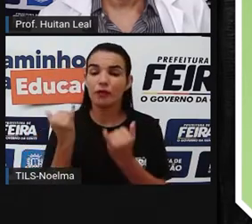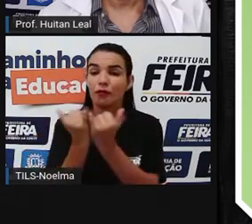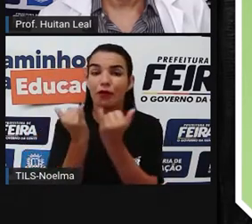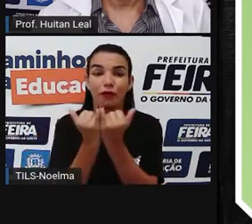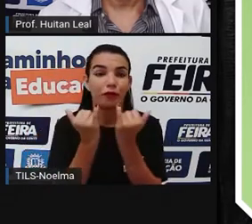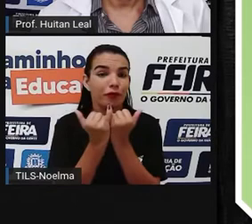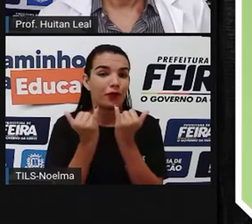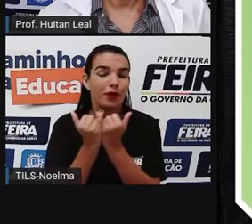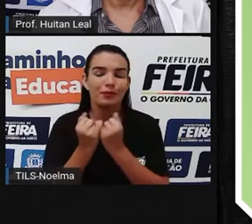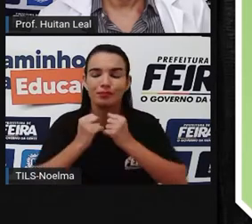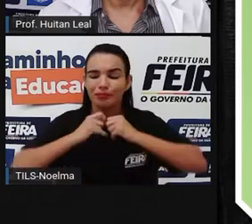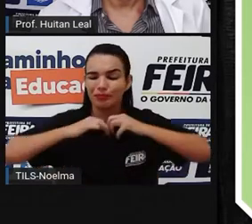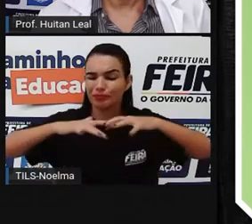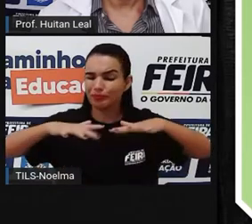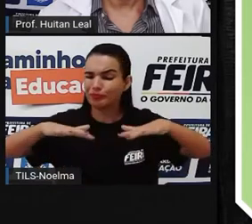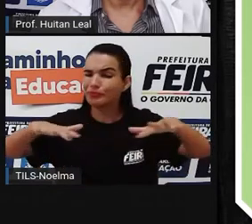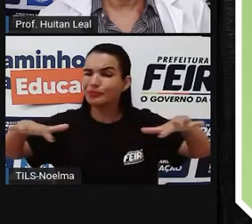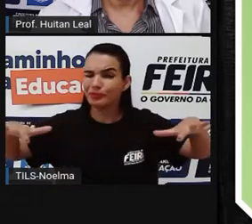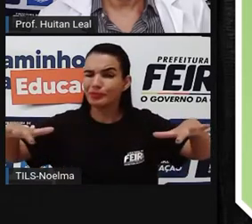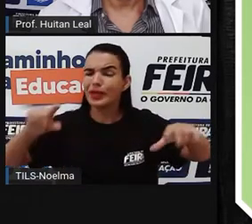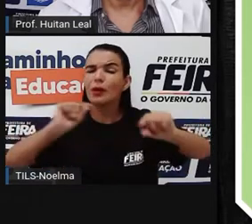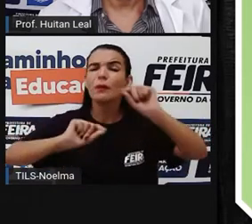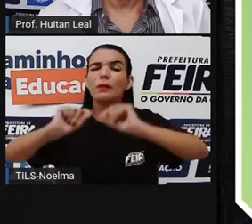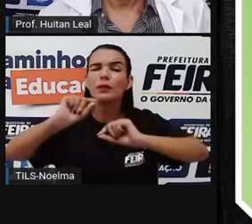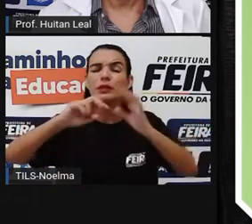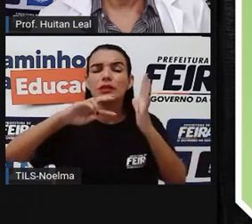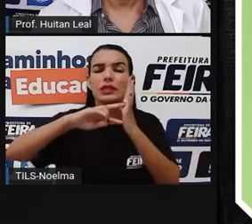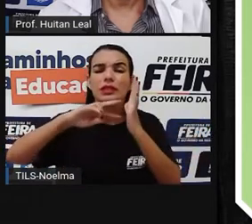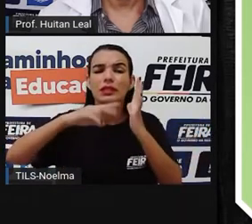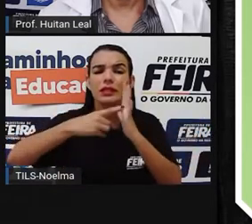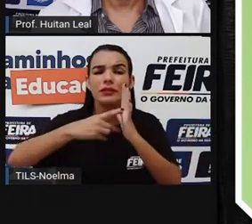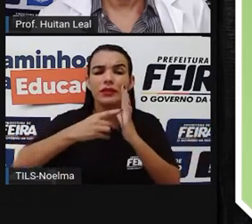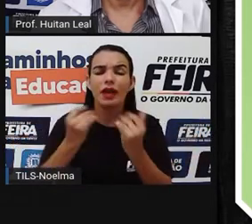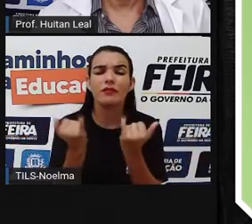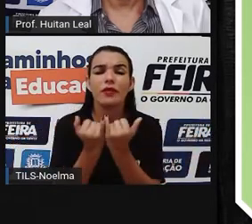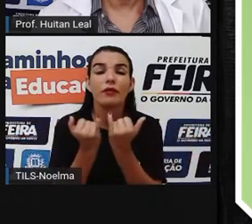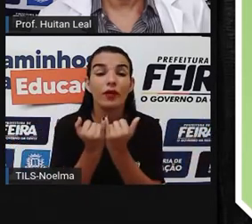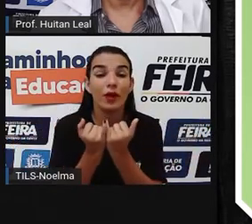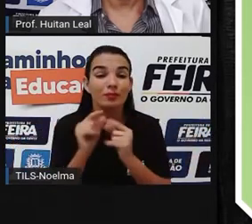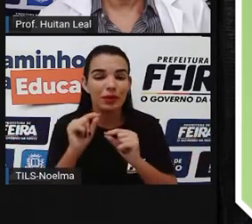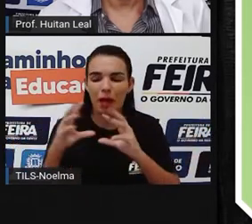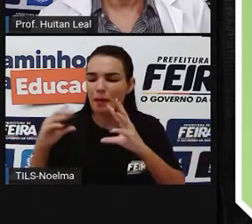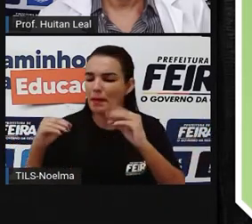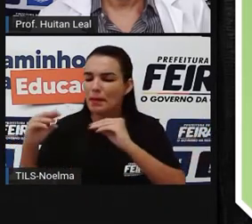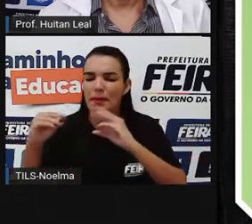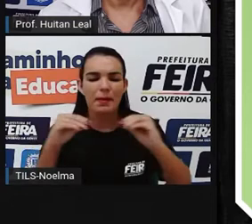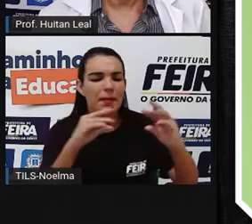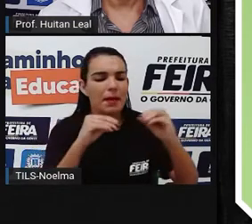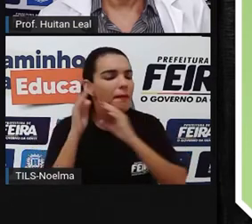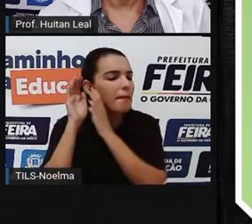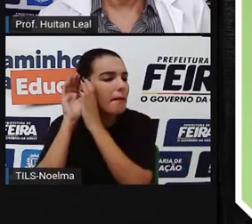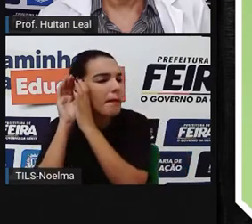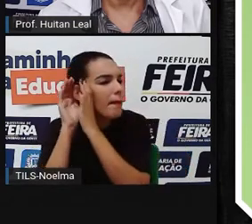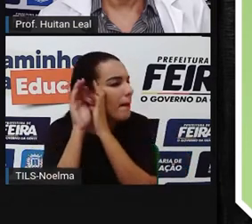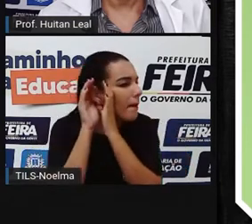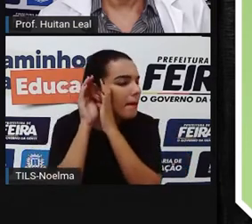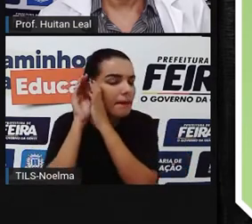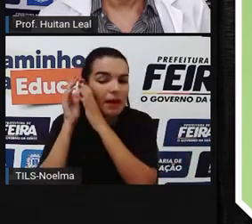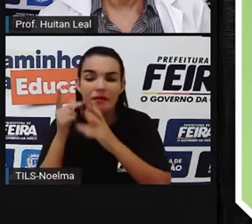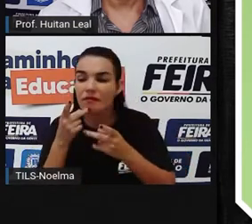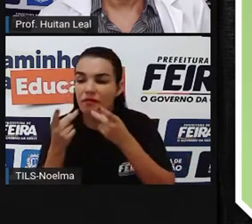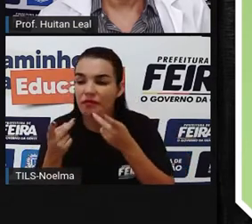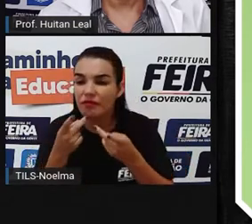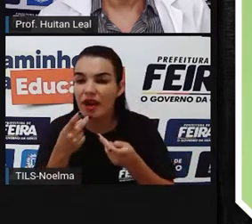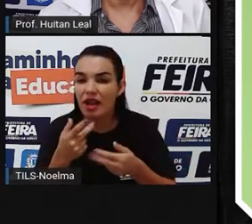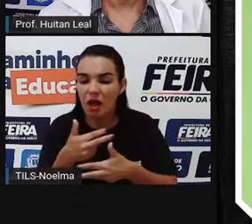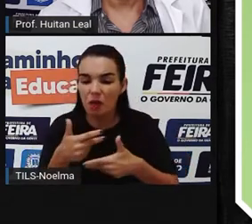que é uma fofoca? é um dito cheio de maldade. Disse-me-disse, mexerico, aquilo que se comenta com o